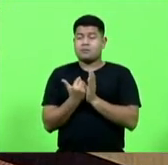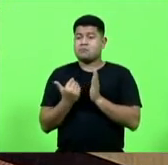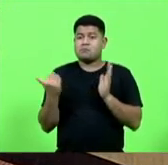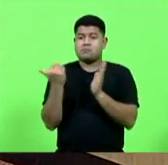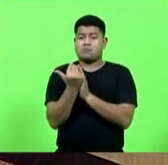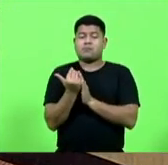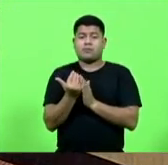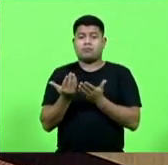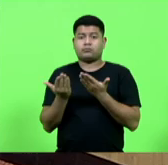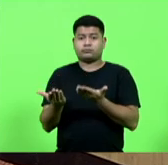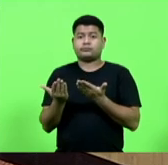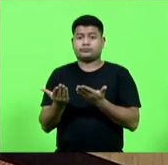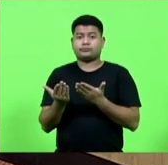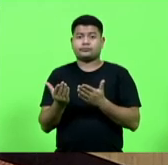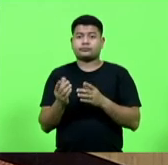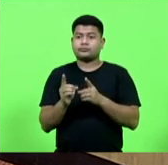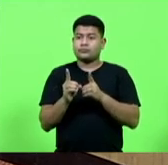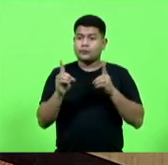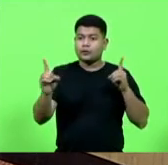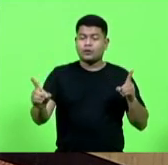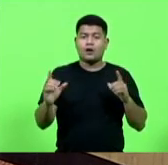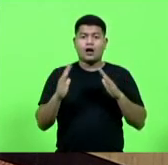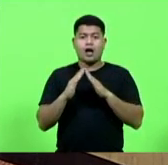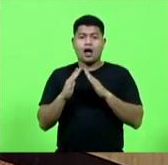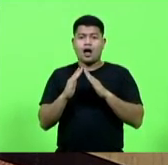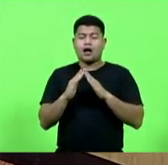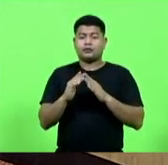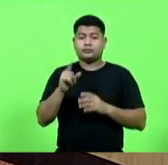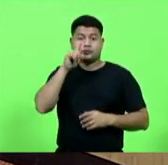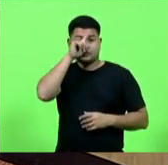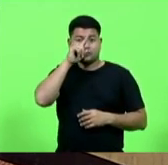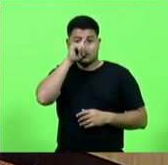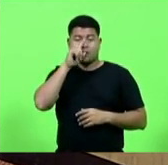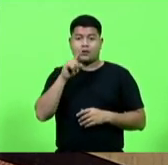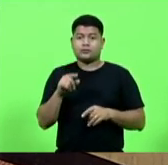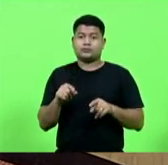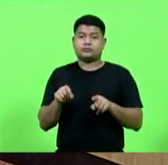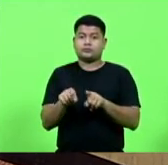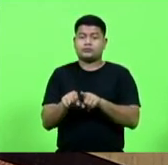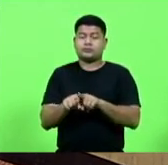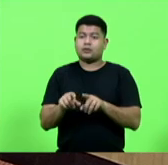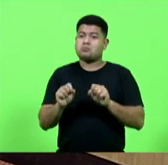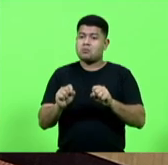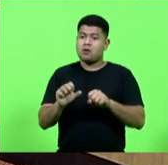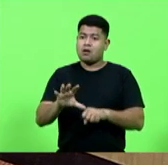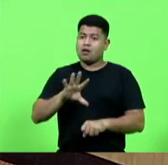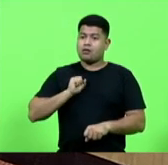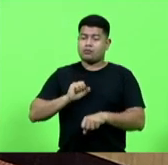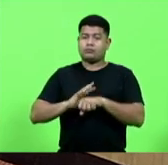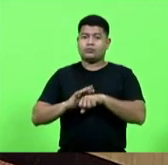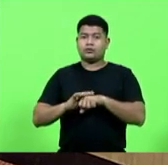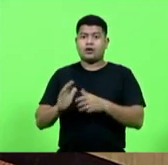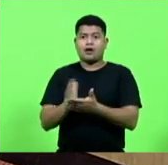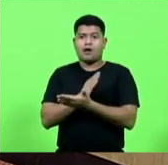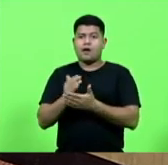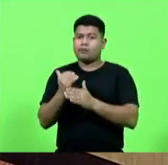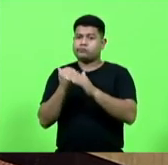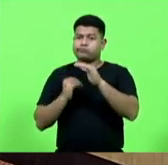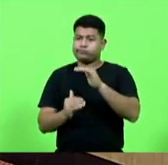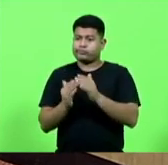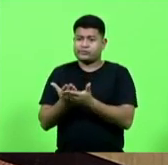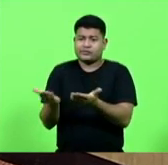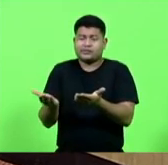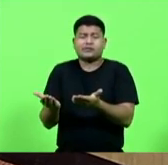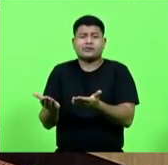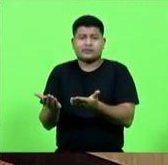mais distantes de casa, mais perigosas, mais insalubres e até consideradas mais humilhantes, entre aspas.